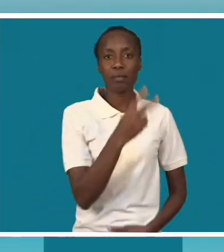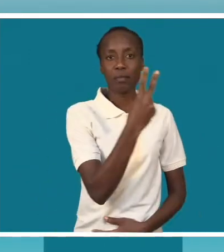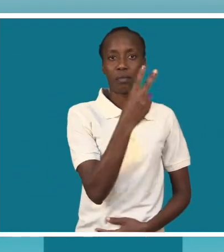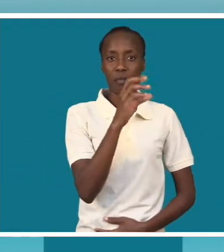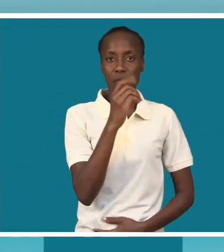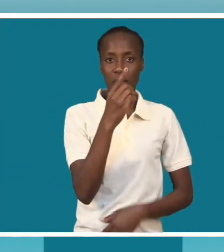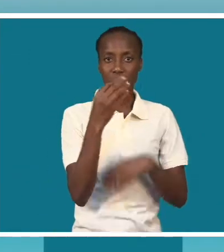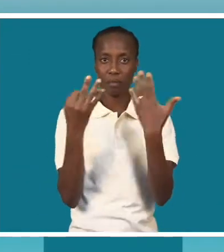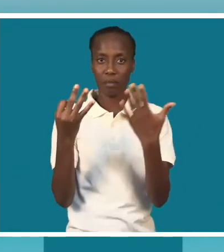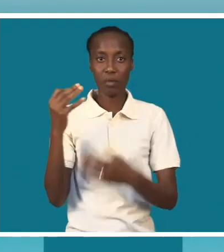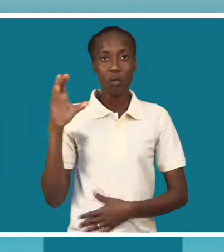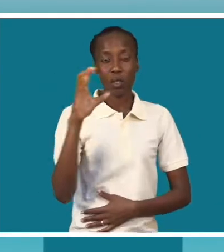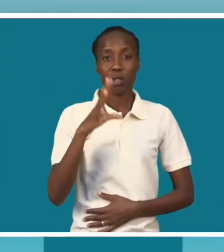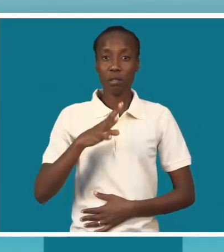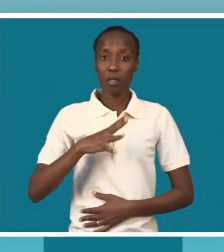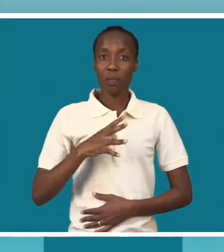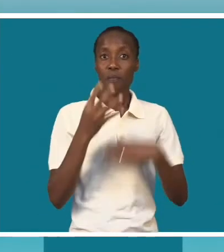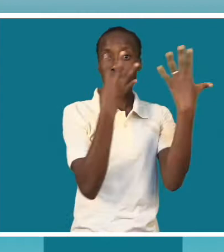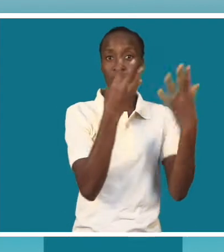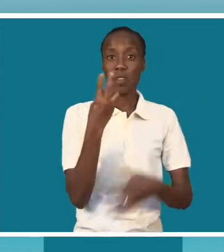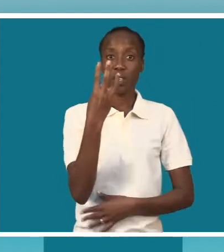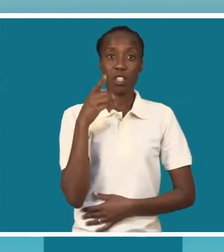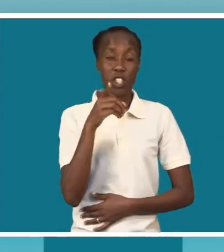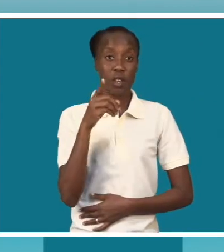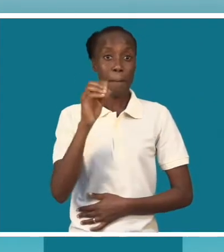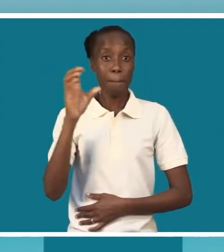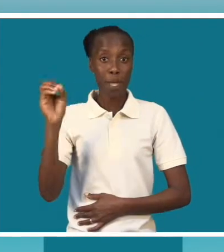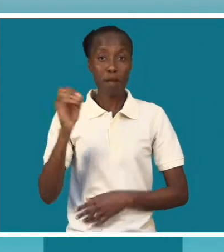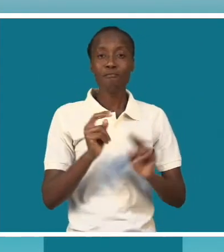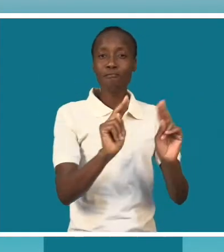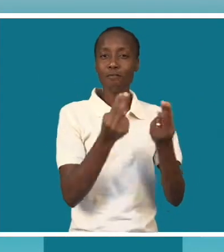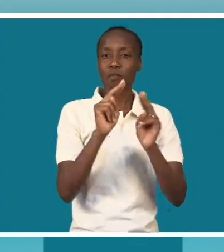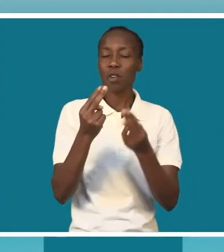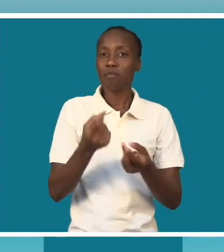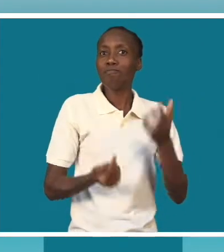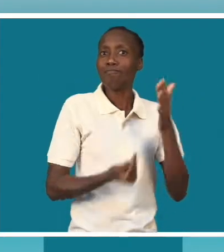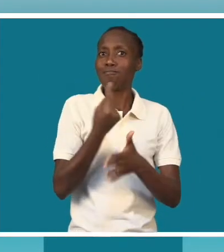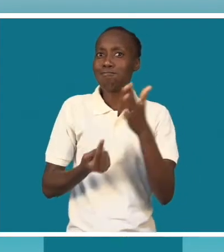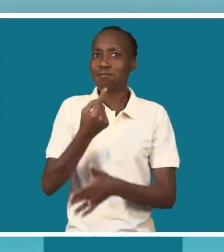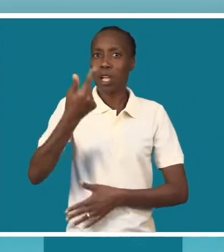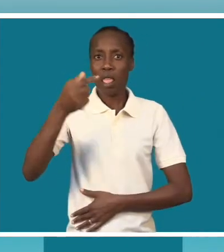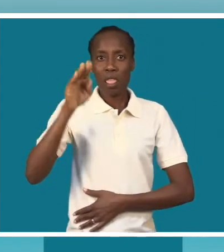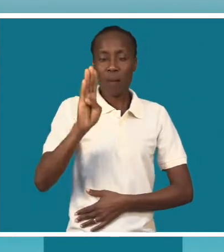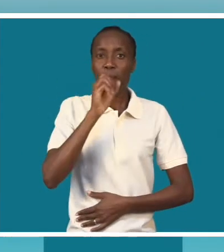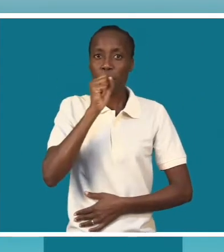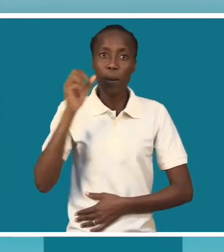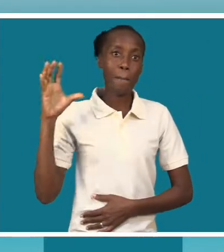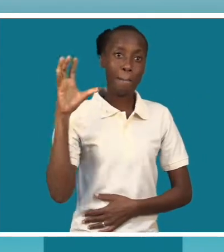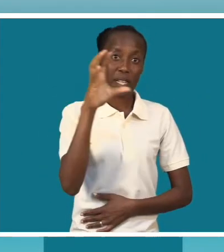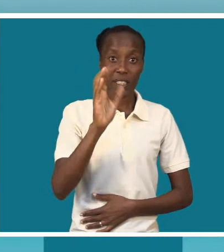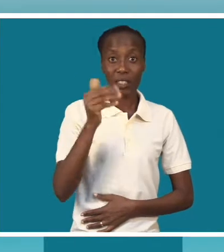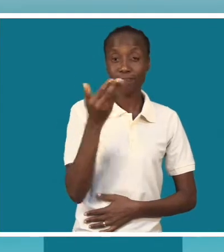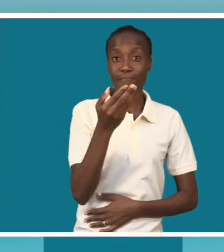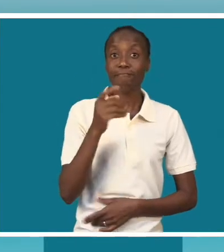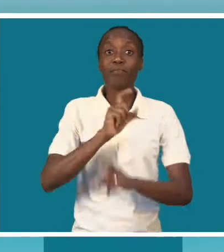Em 2018, o país notificou cerca de 93 mil casos novos de tuberculose.